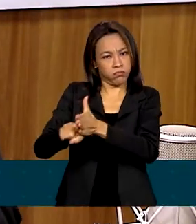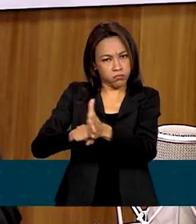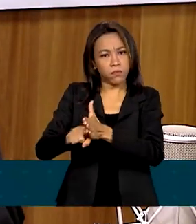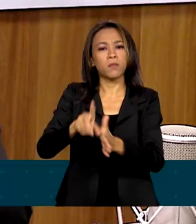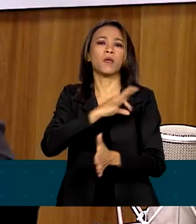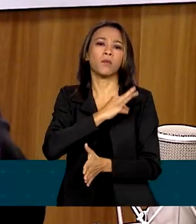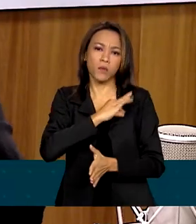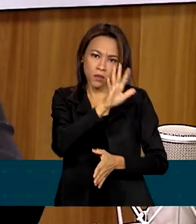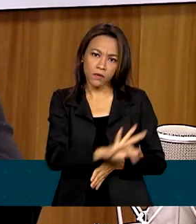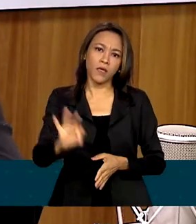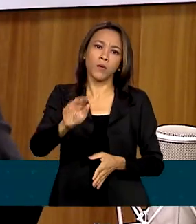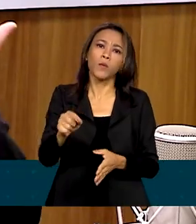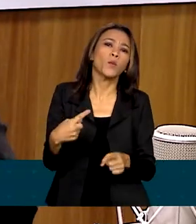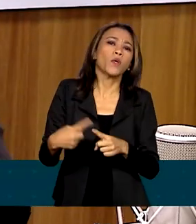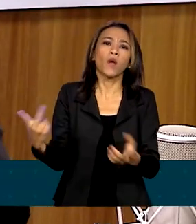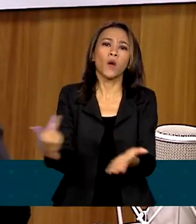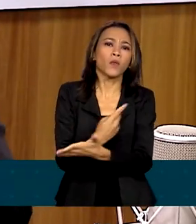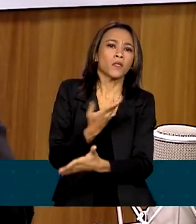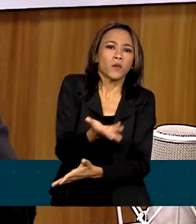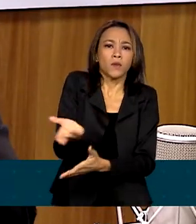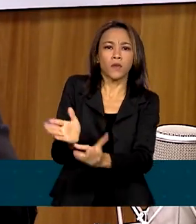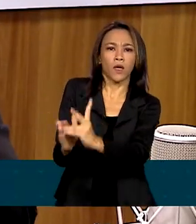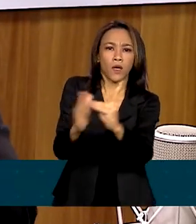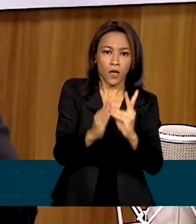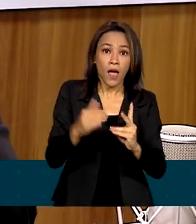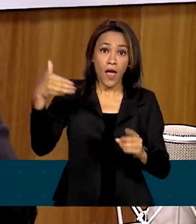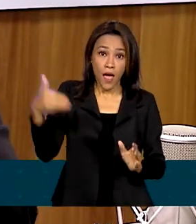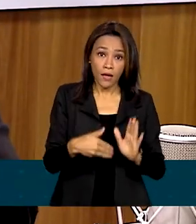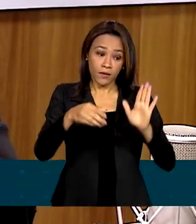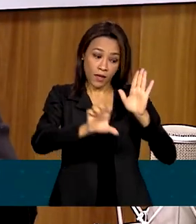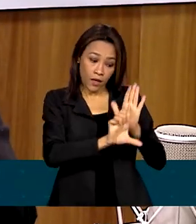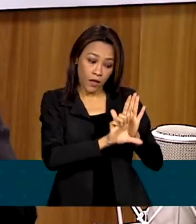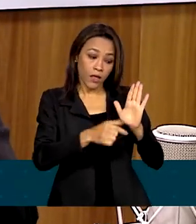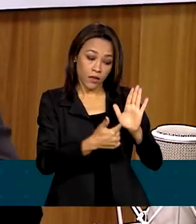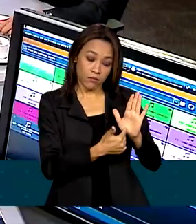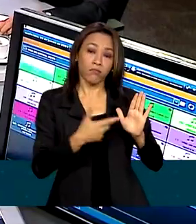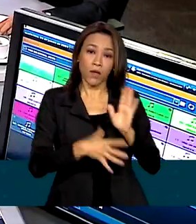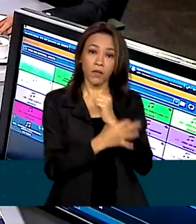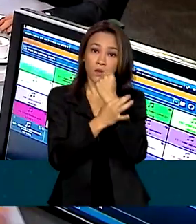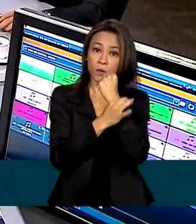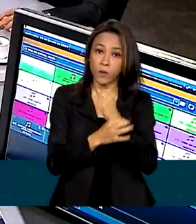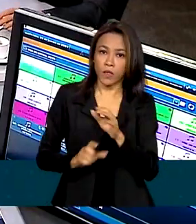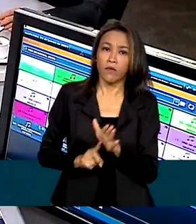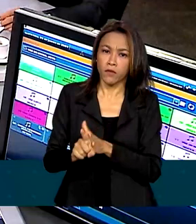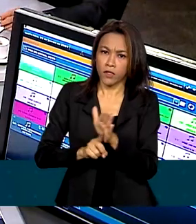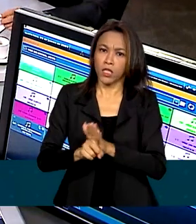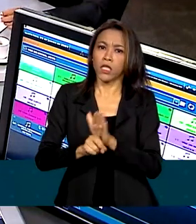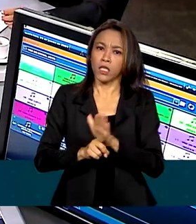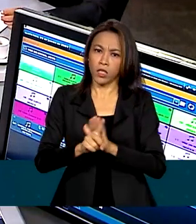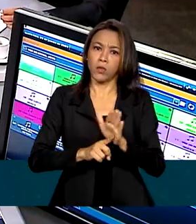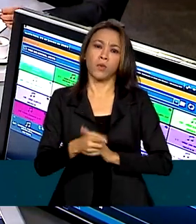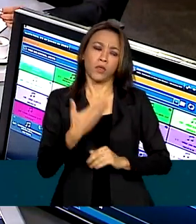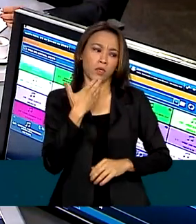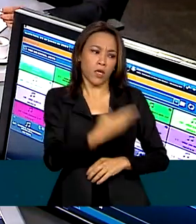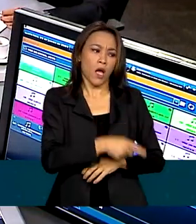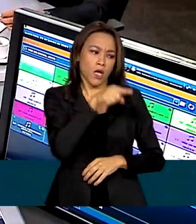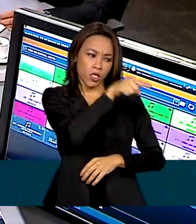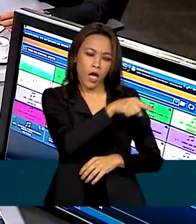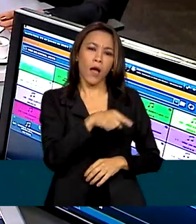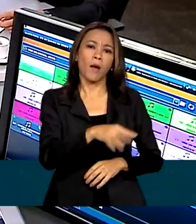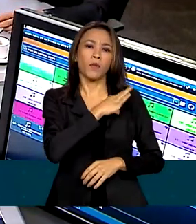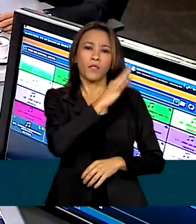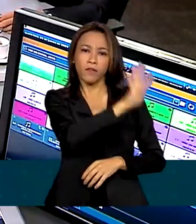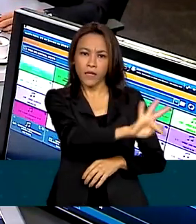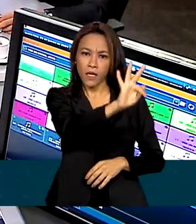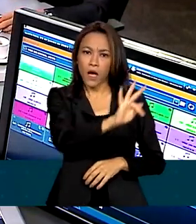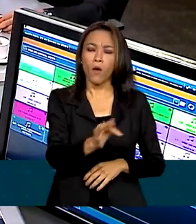Polícia Federal. Então, esta lei em vigor garante que haja investigação, determinei a Polícia Federal, o inquérito foi instaurado, as